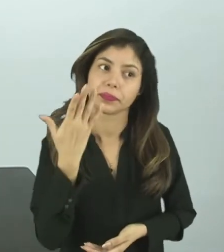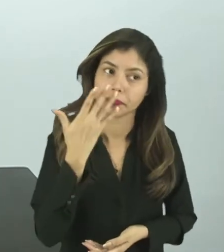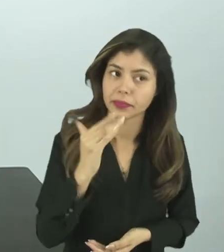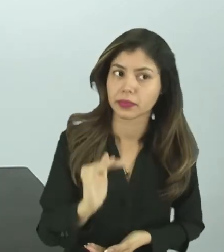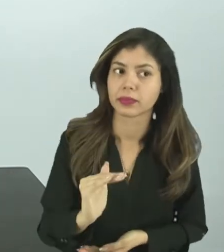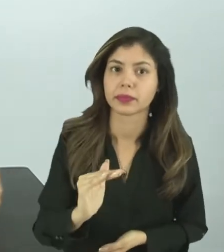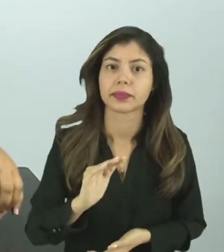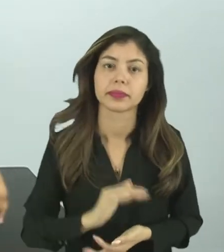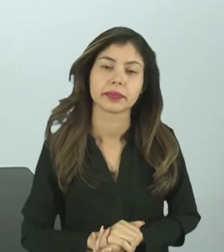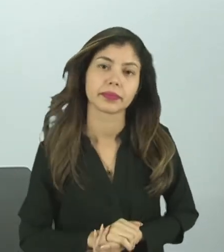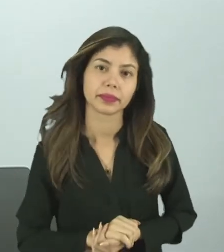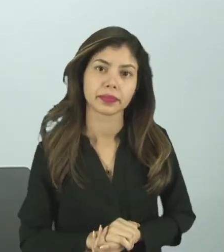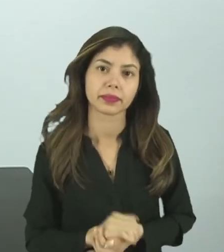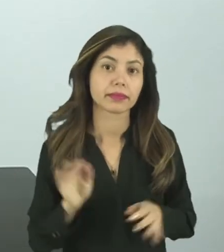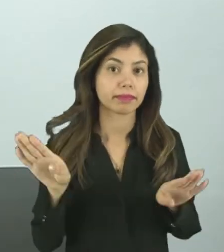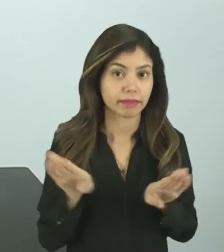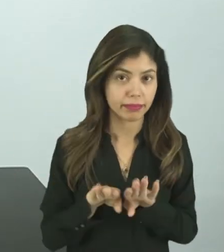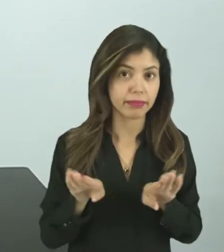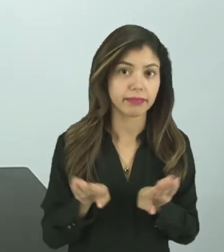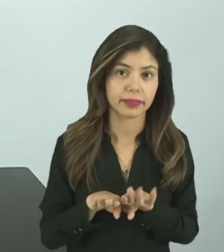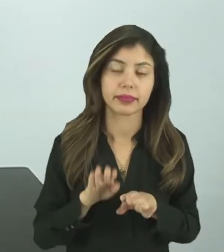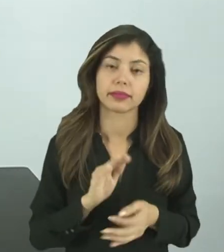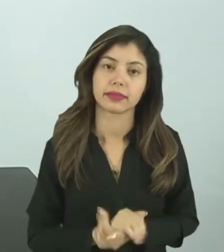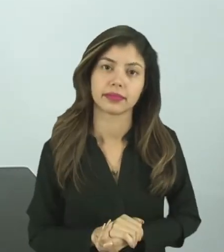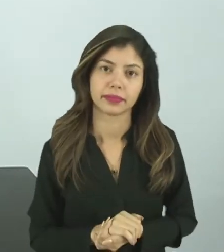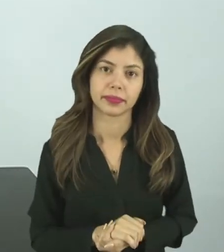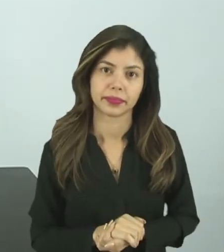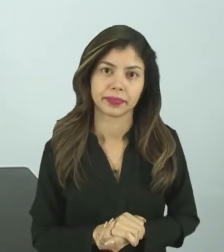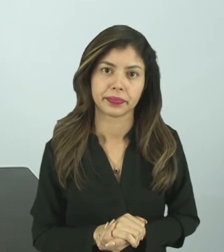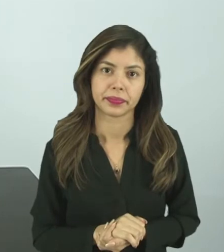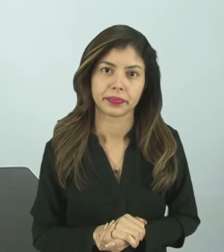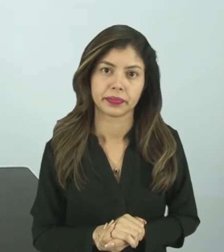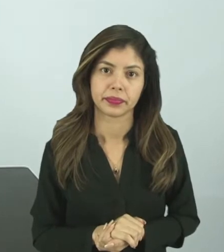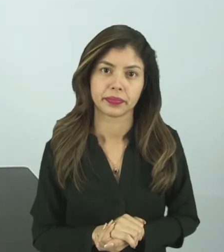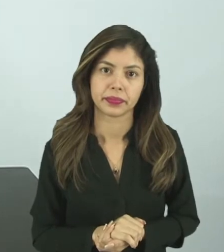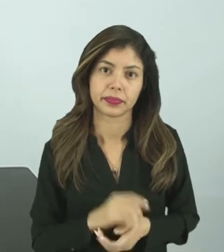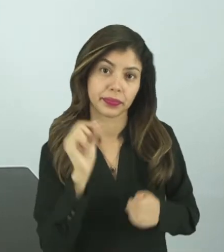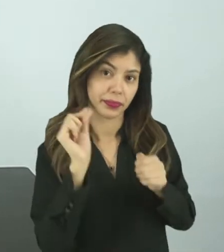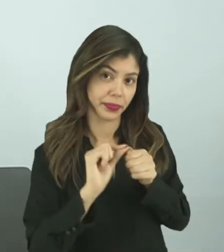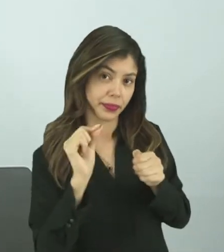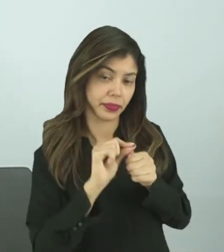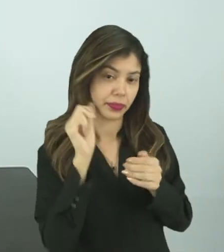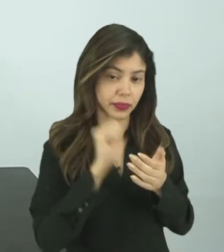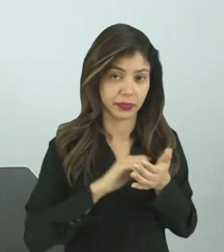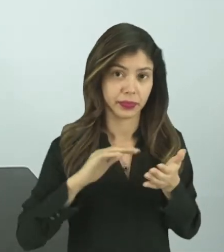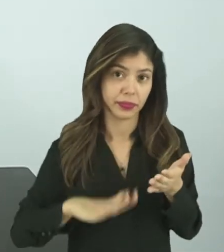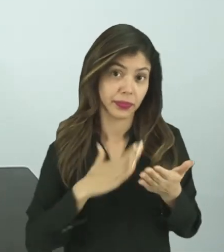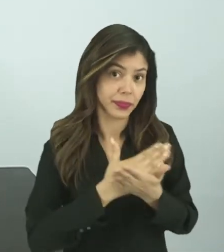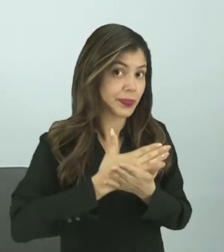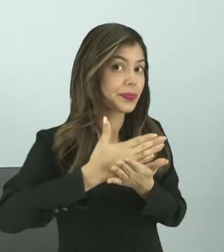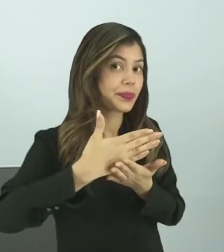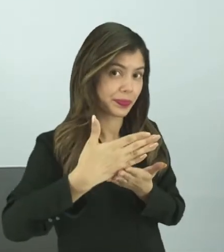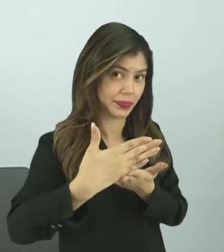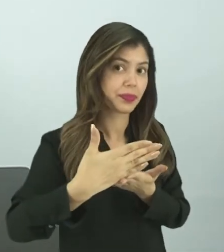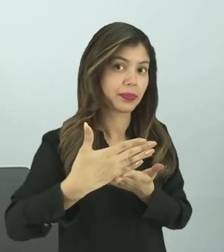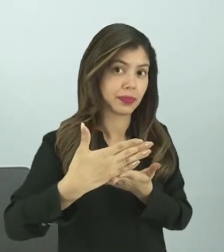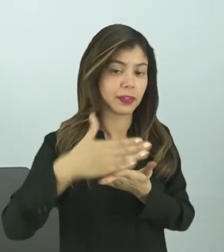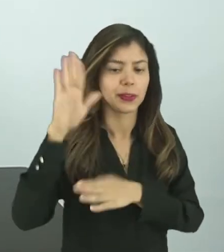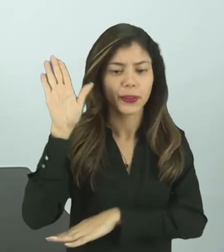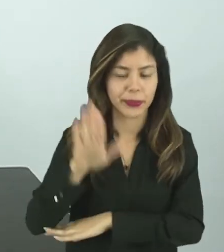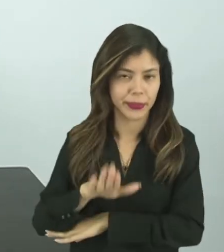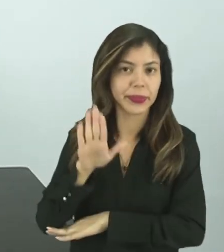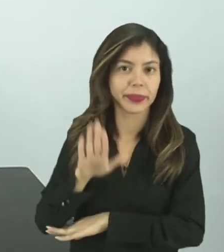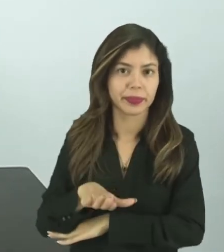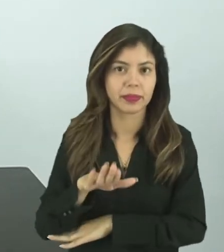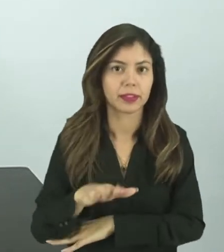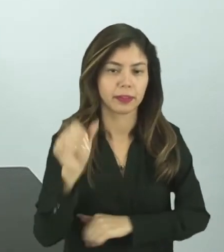que também realiza essa atividade no comecinho da tarde. Então,